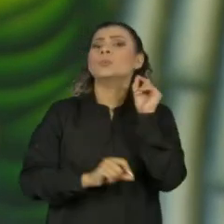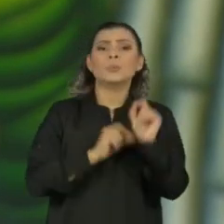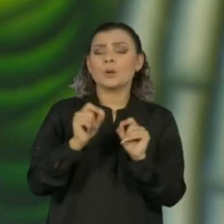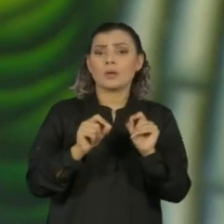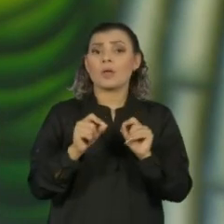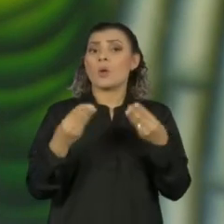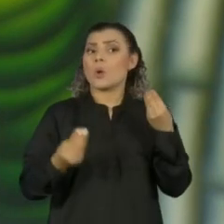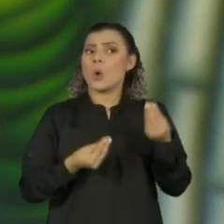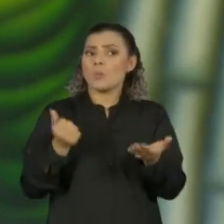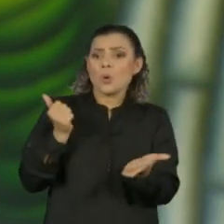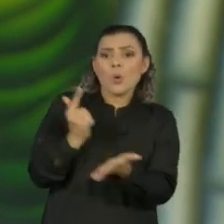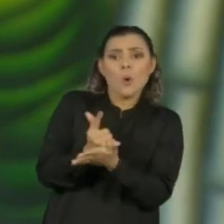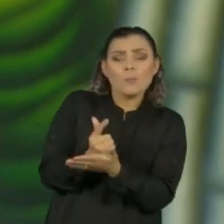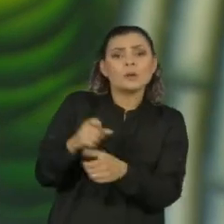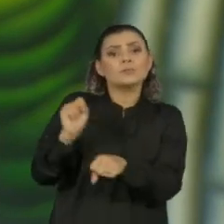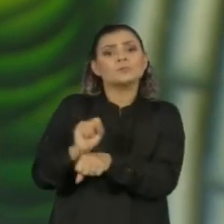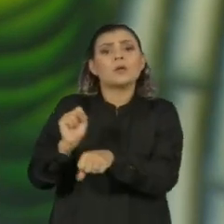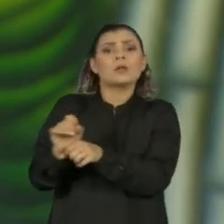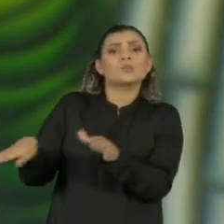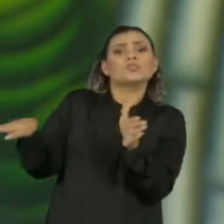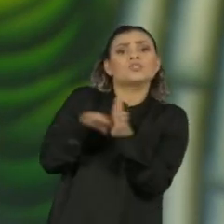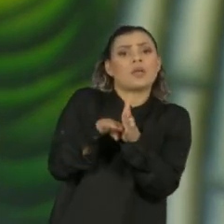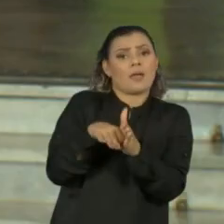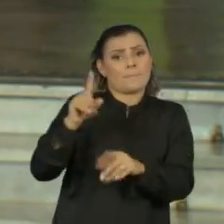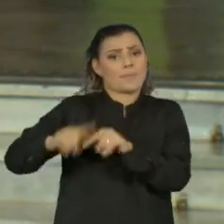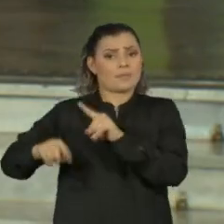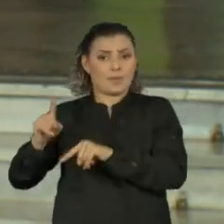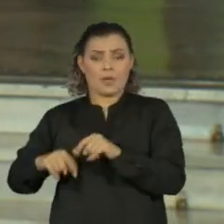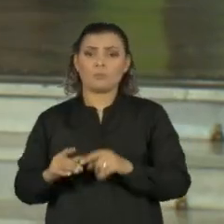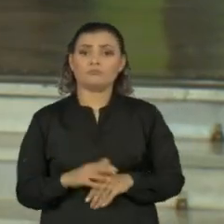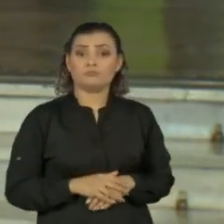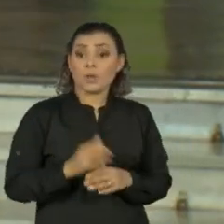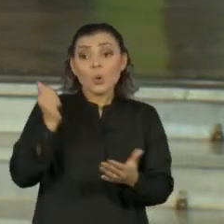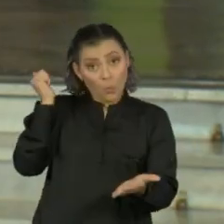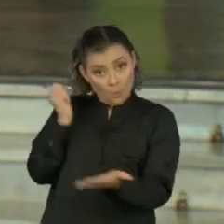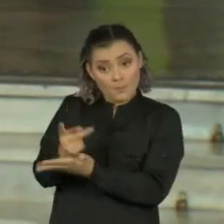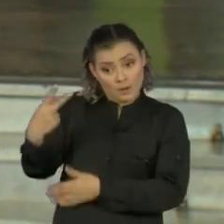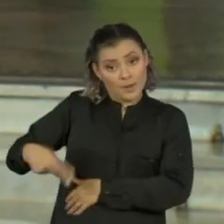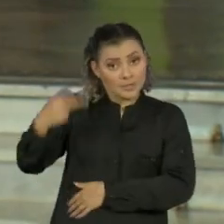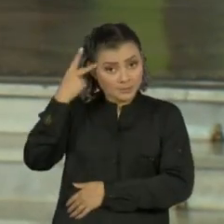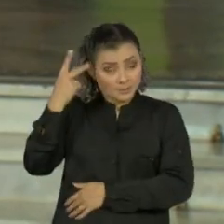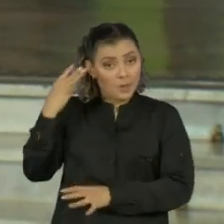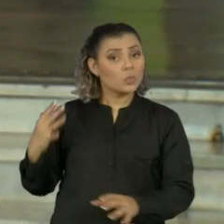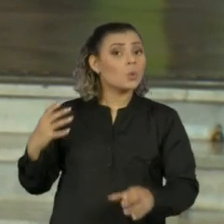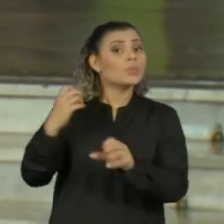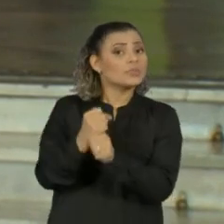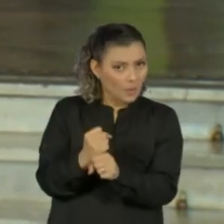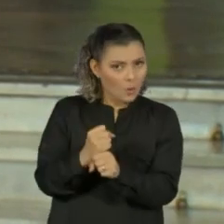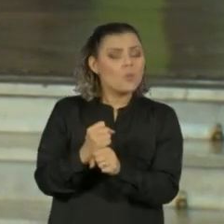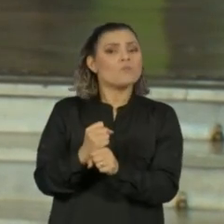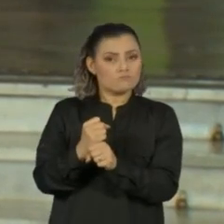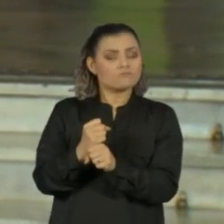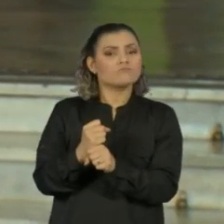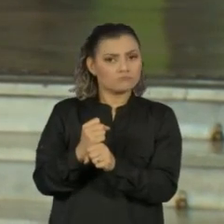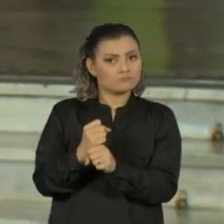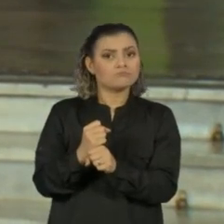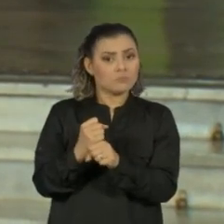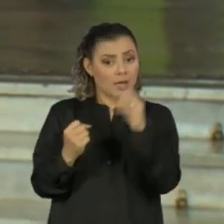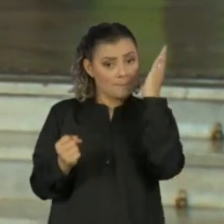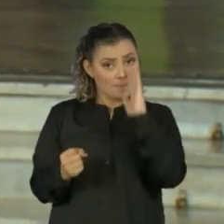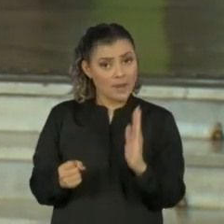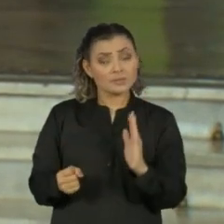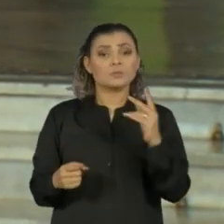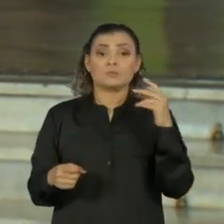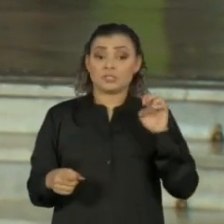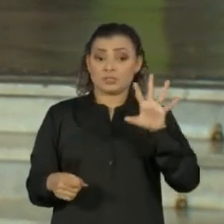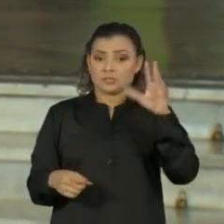situação da compra e da entrega desses aparelhos. A compra de São Paulo total da indústria nacional via